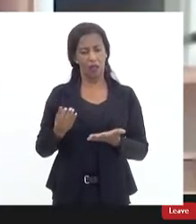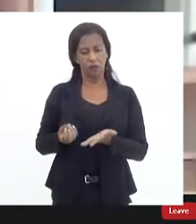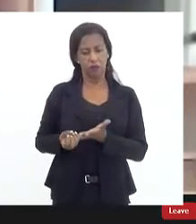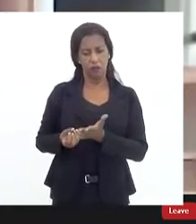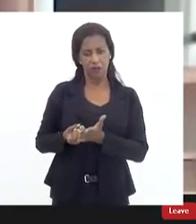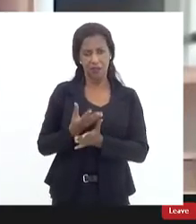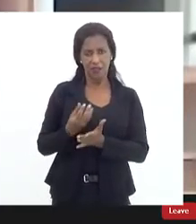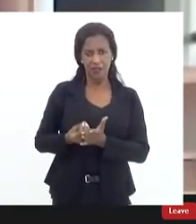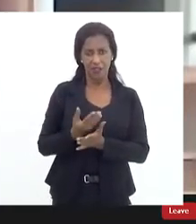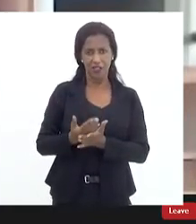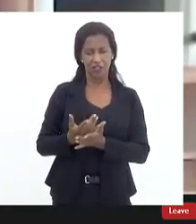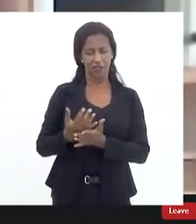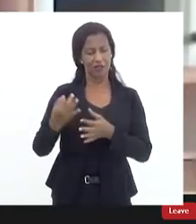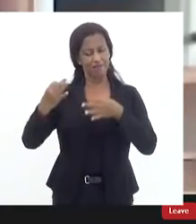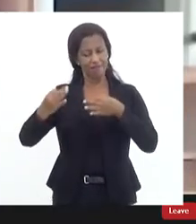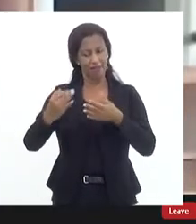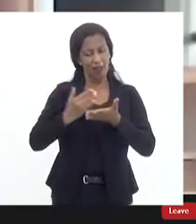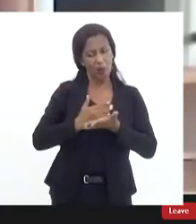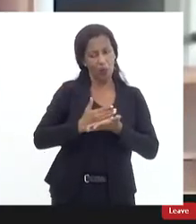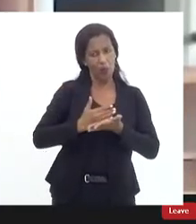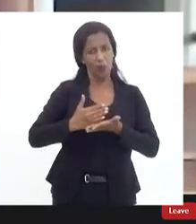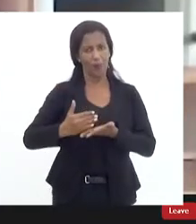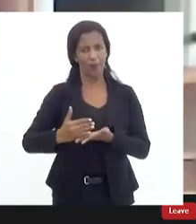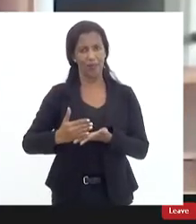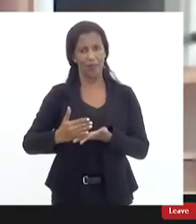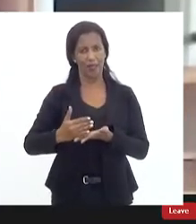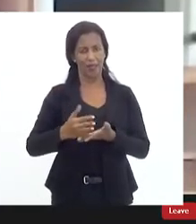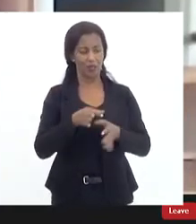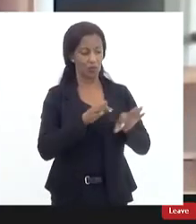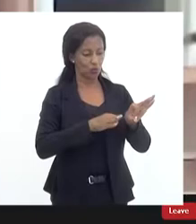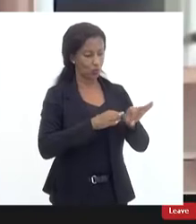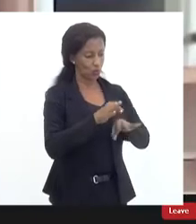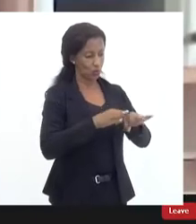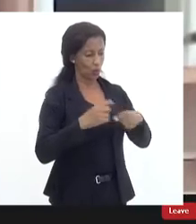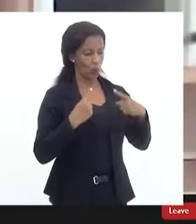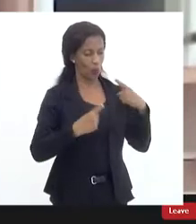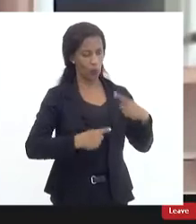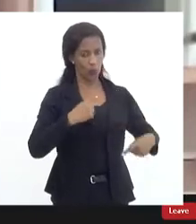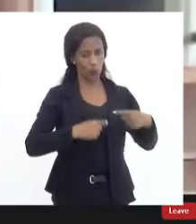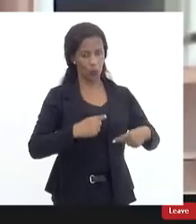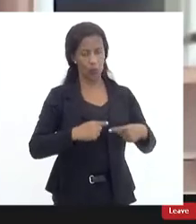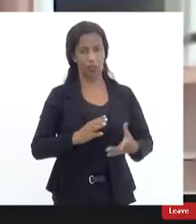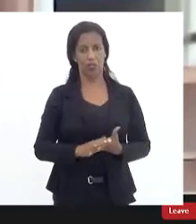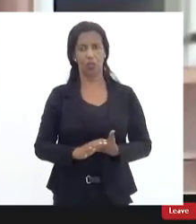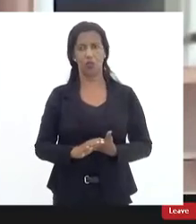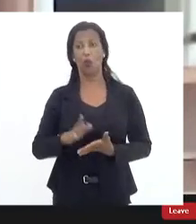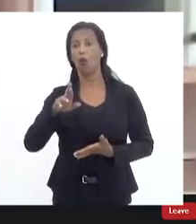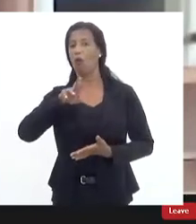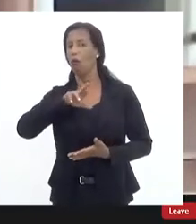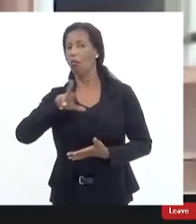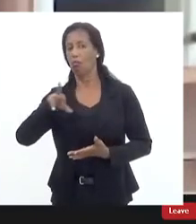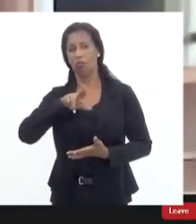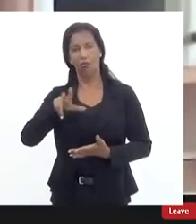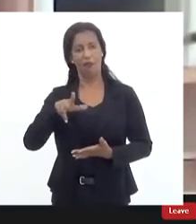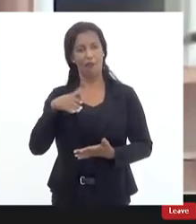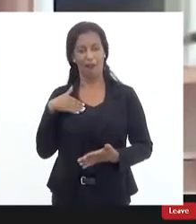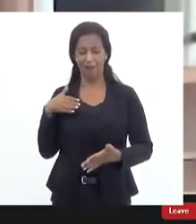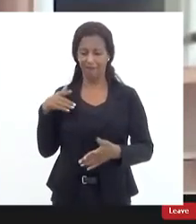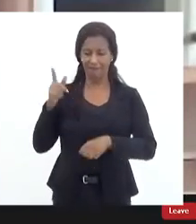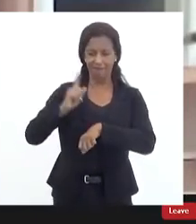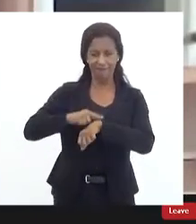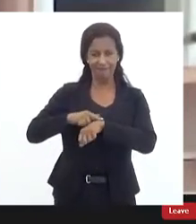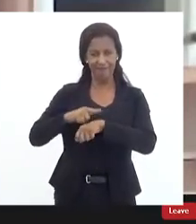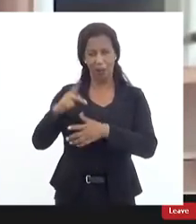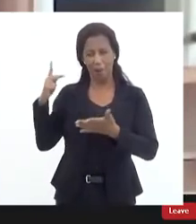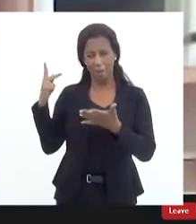o ideal é que ela parta realmente de um projeto político um projeto político que não é não vai surgir efeitos imediatos